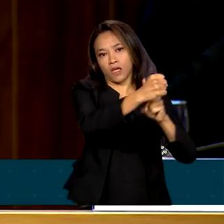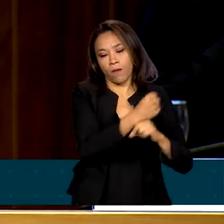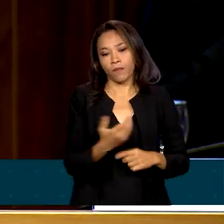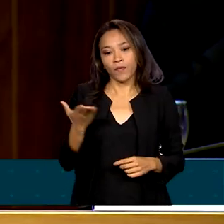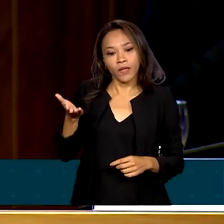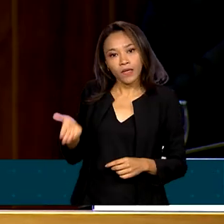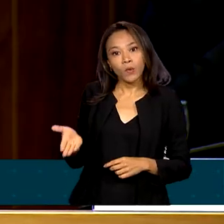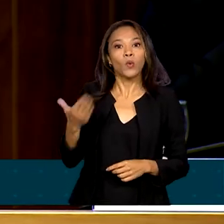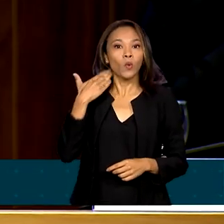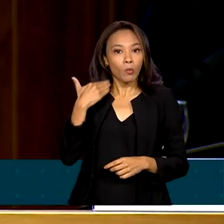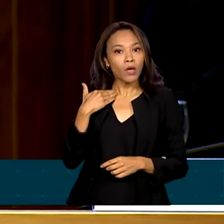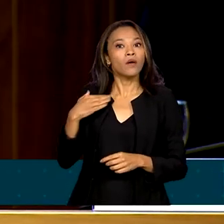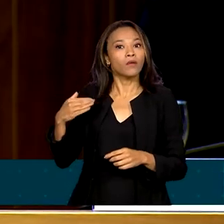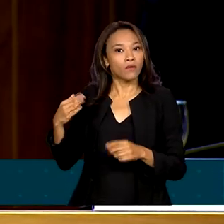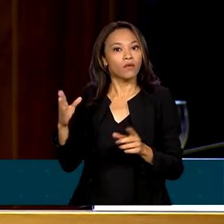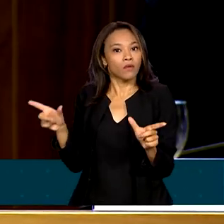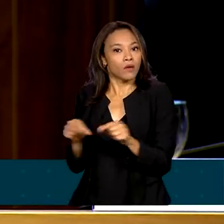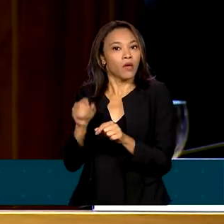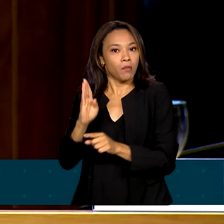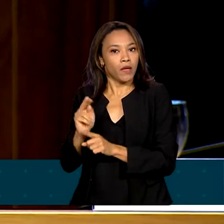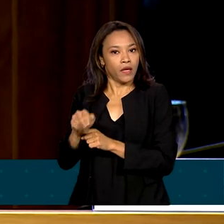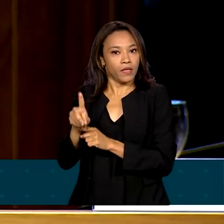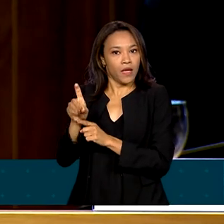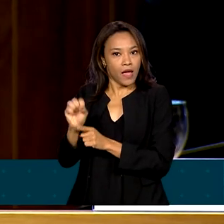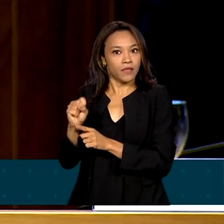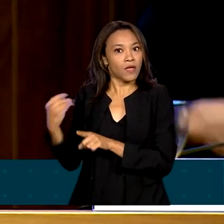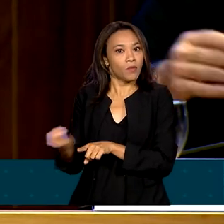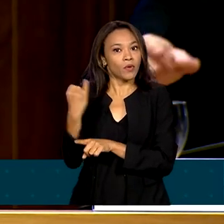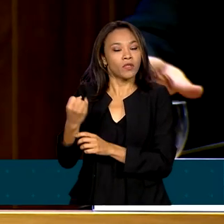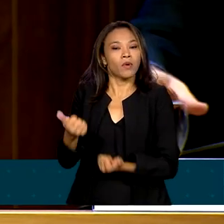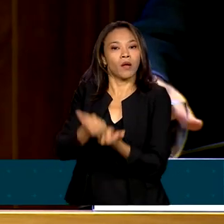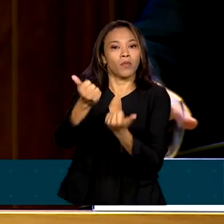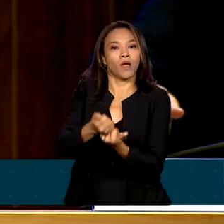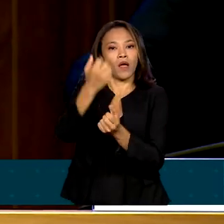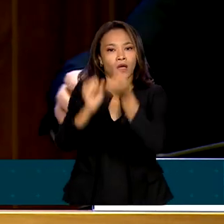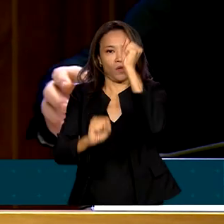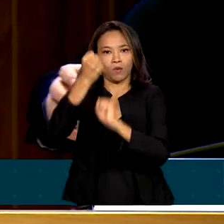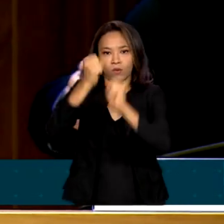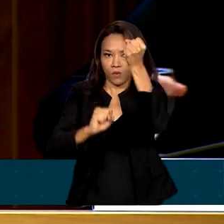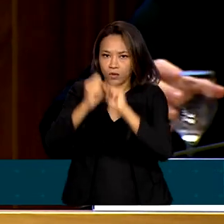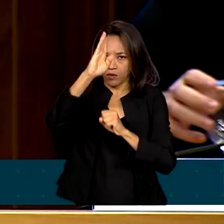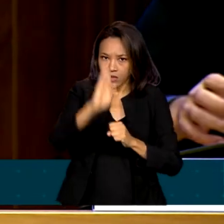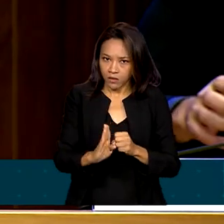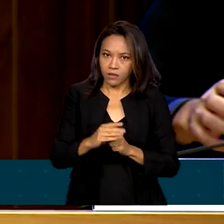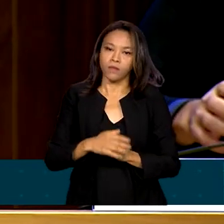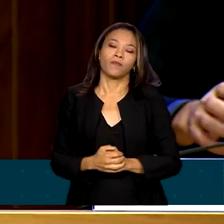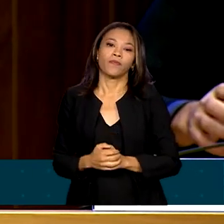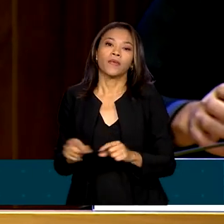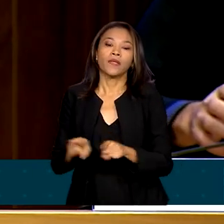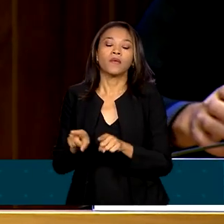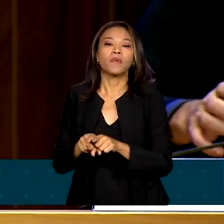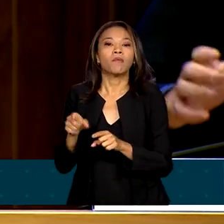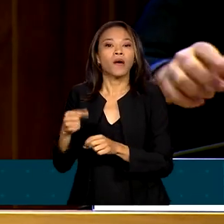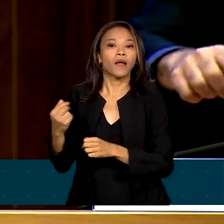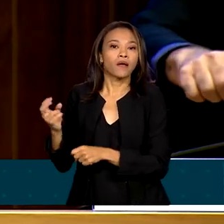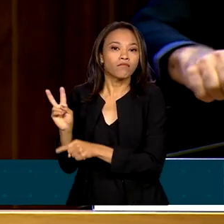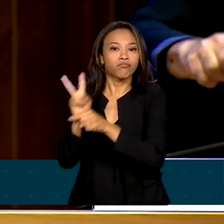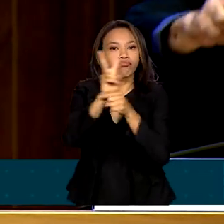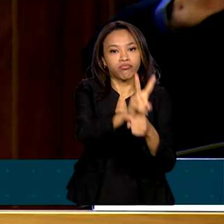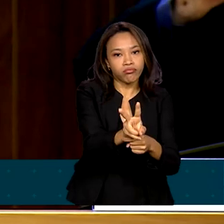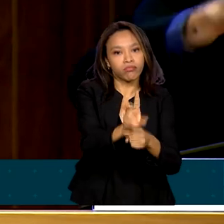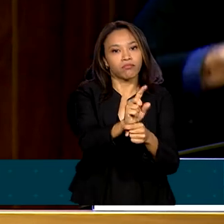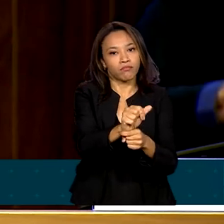grande instrumento para reindustrializar esse país, para financiar o investimento industrial,